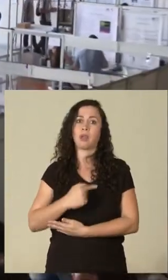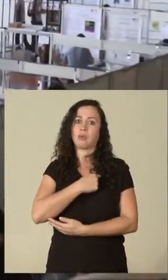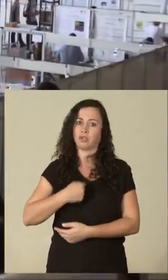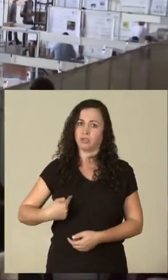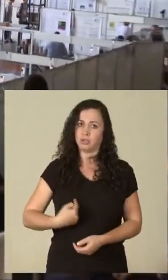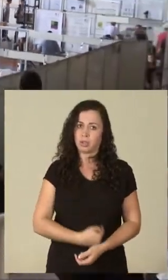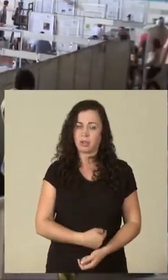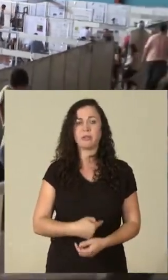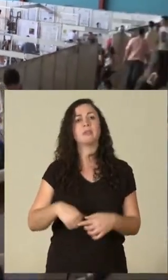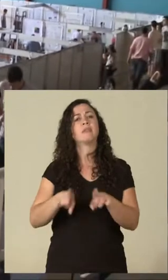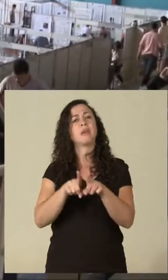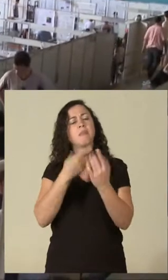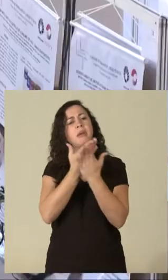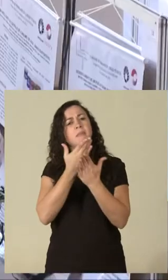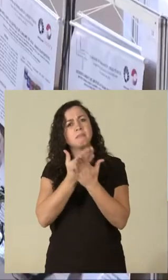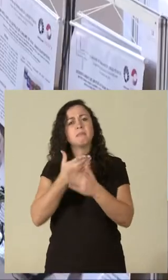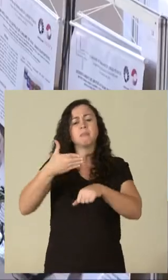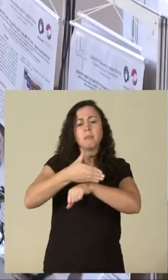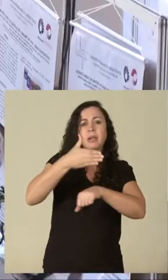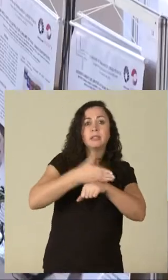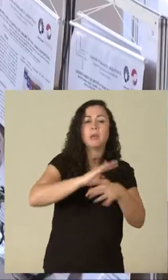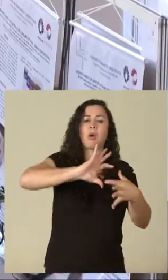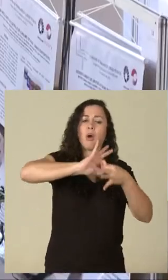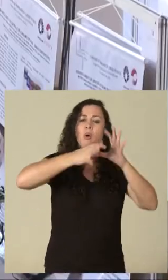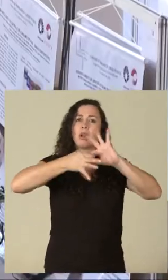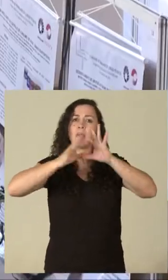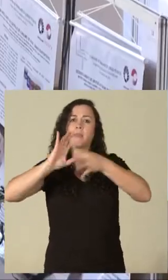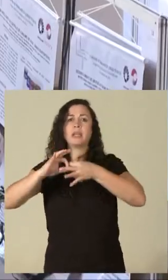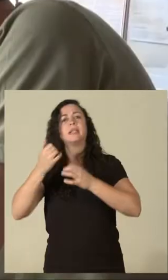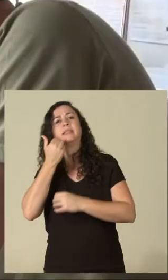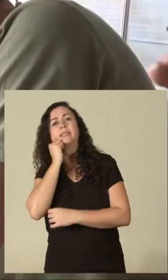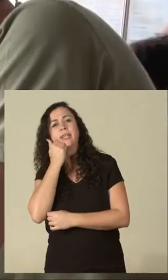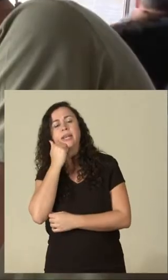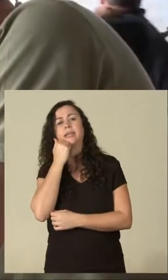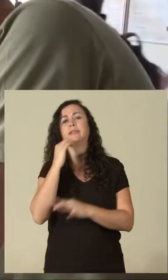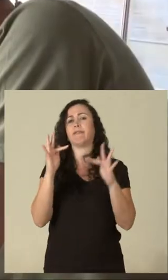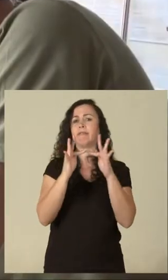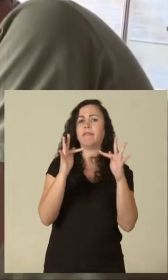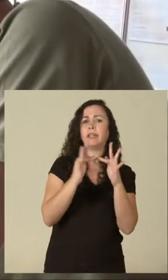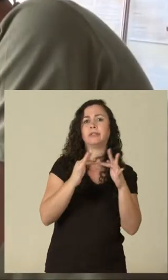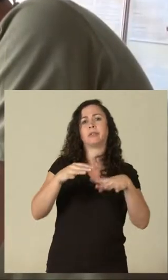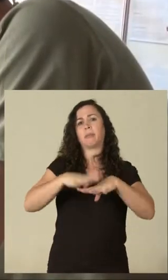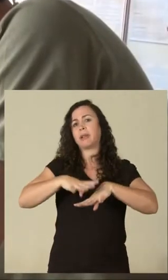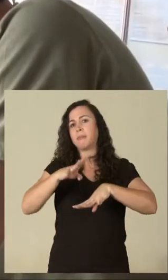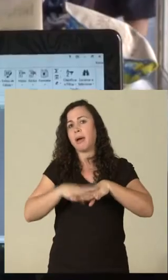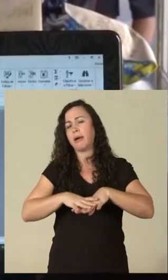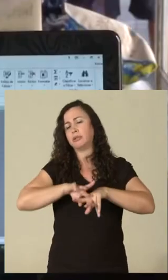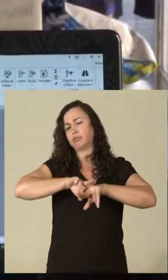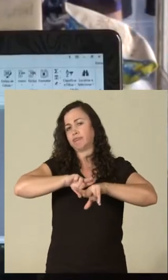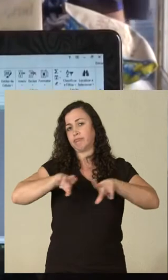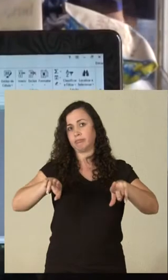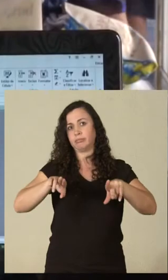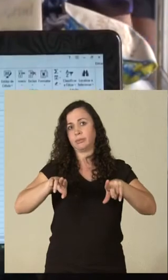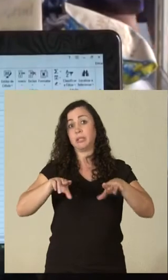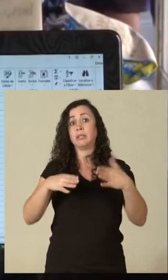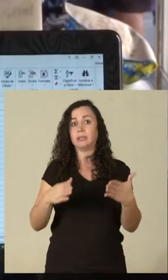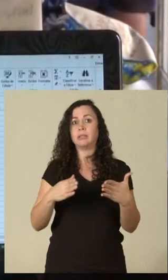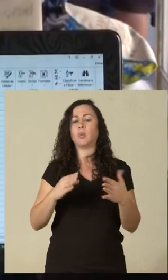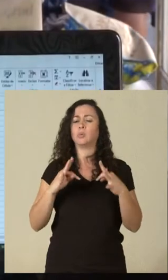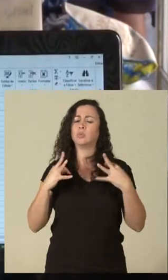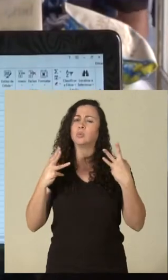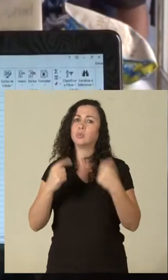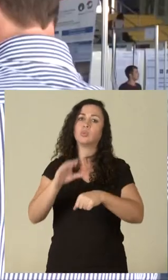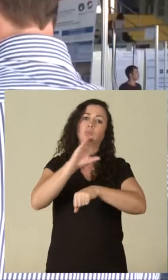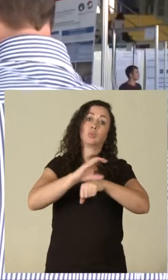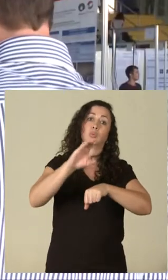de ciências, de física, de matemática. Como os nossos cursos, todos os cursos, com exceção